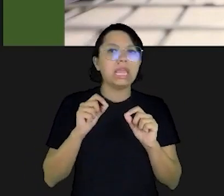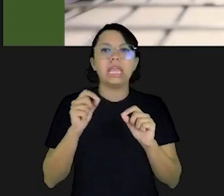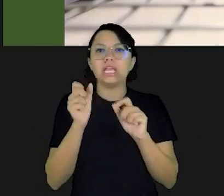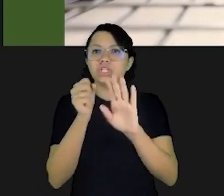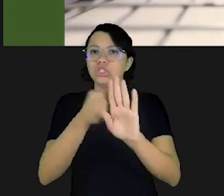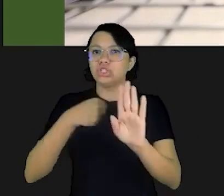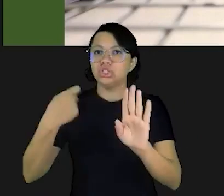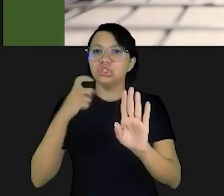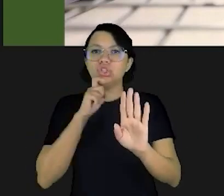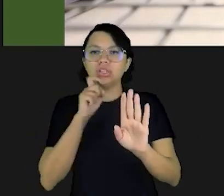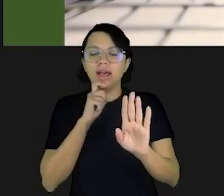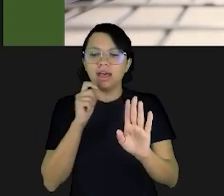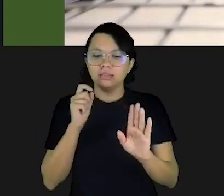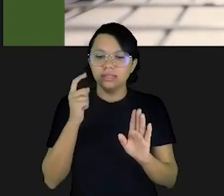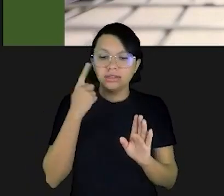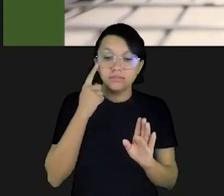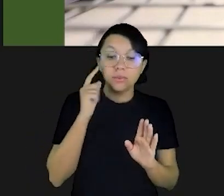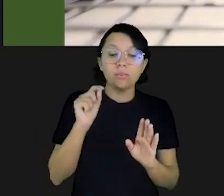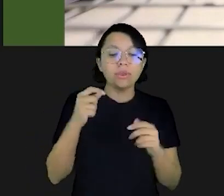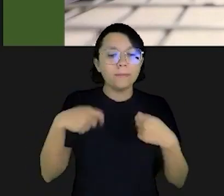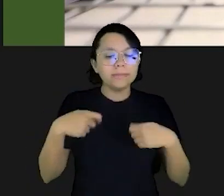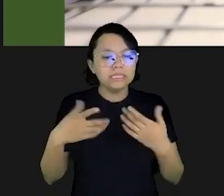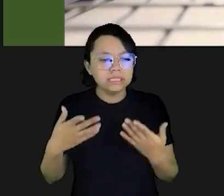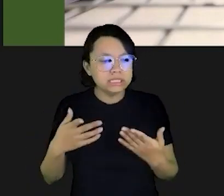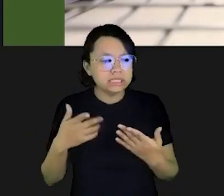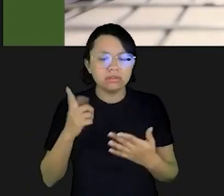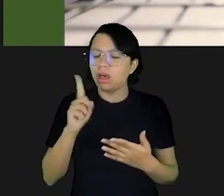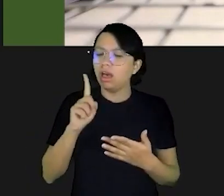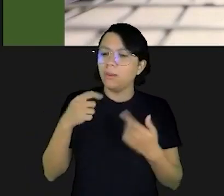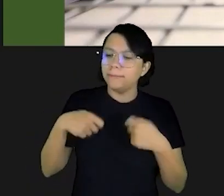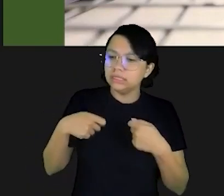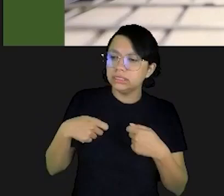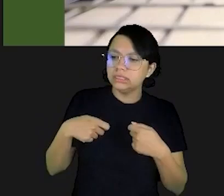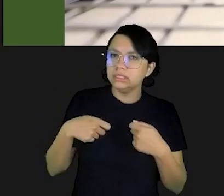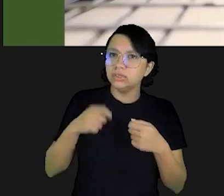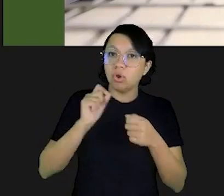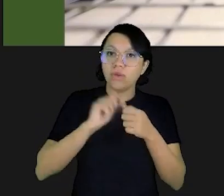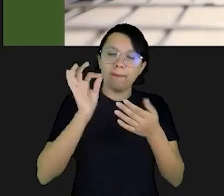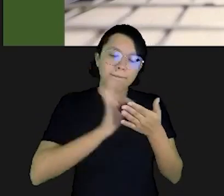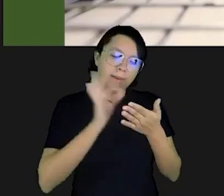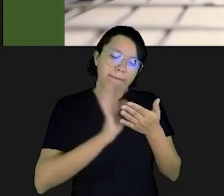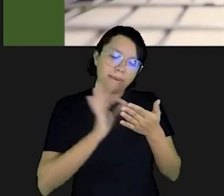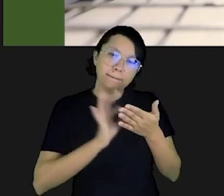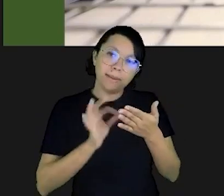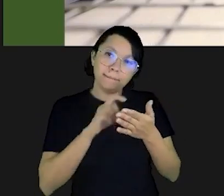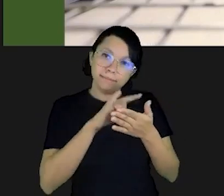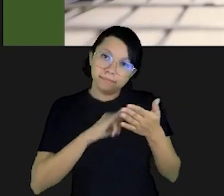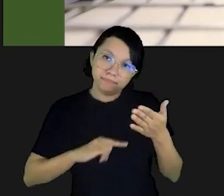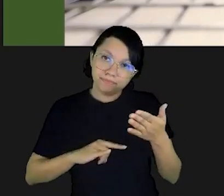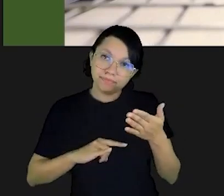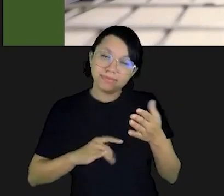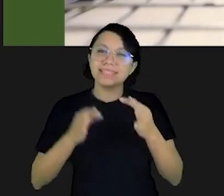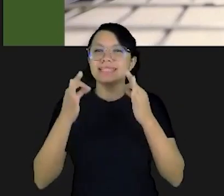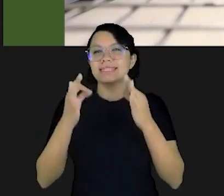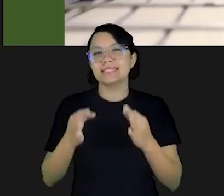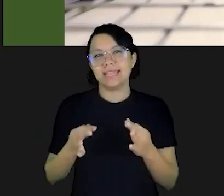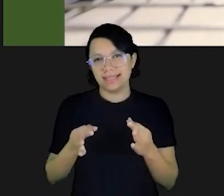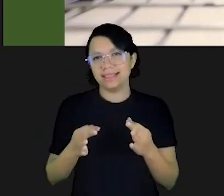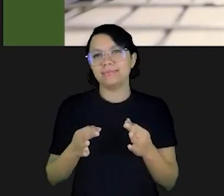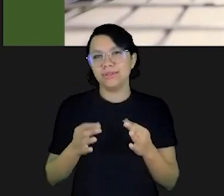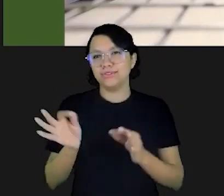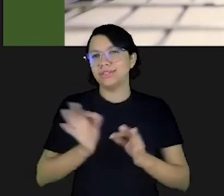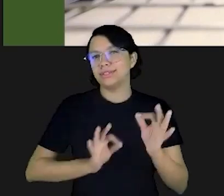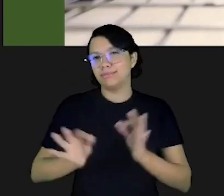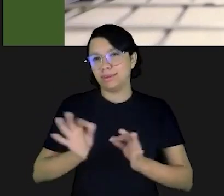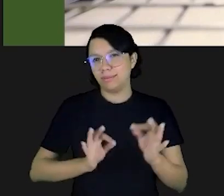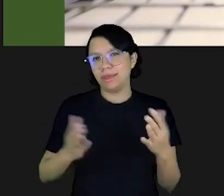aberto a sua geladeira, verificado do que você precisava, do que você não precisava, tivesse feito uma listinha, certamente esse inventário e